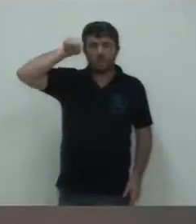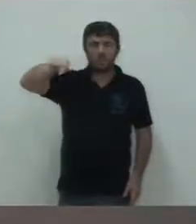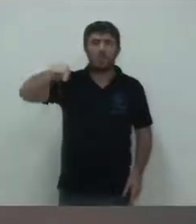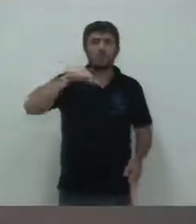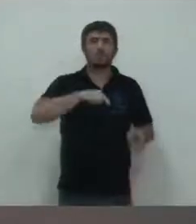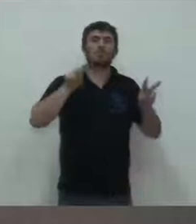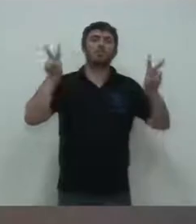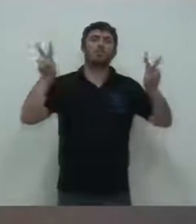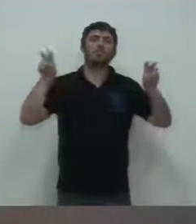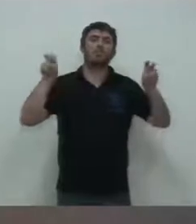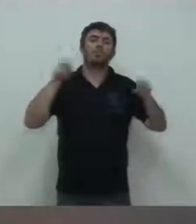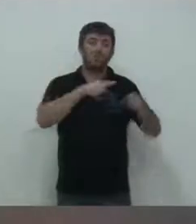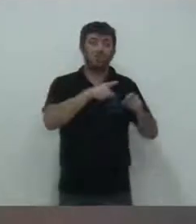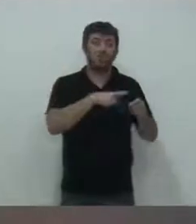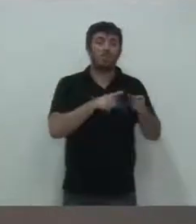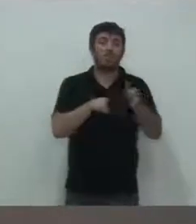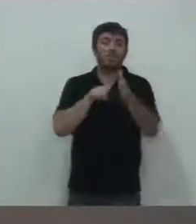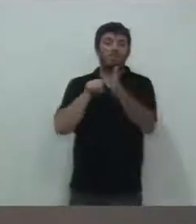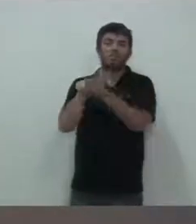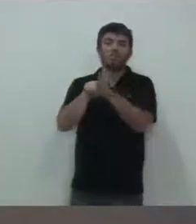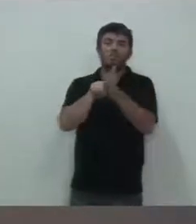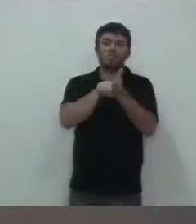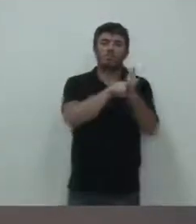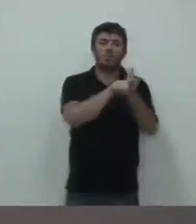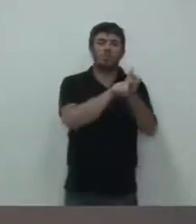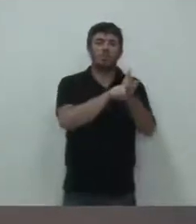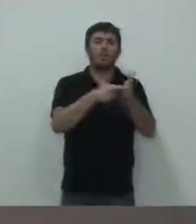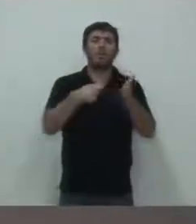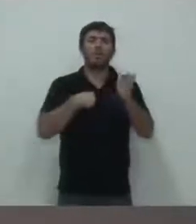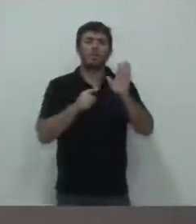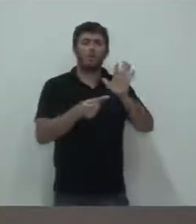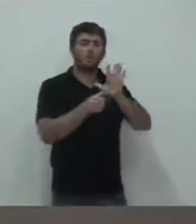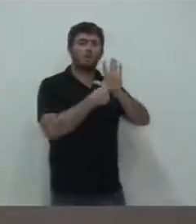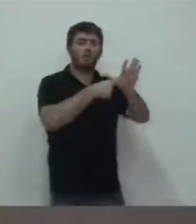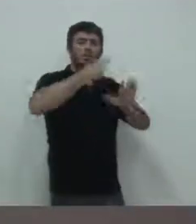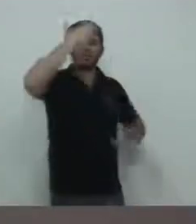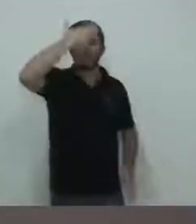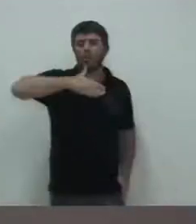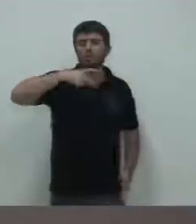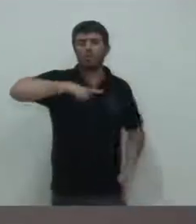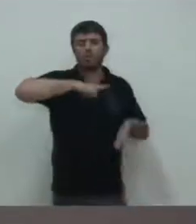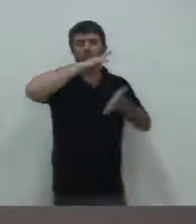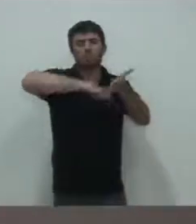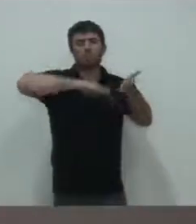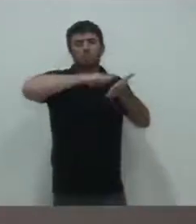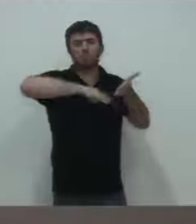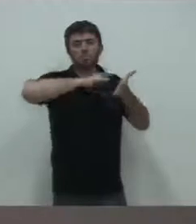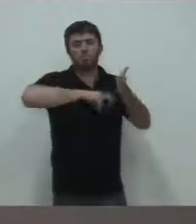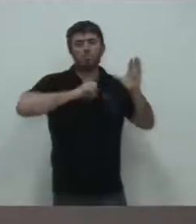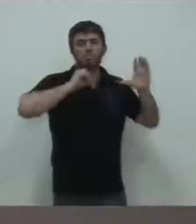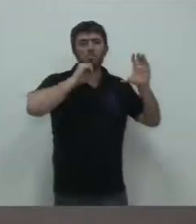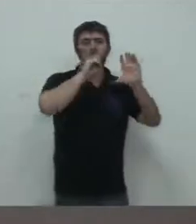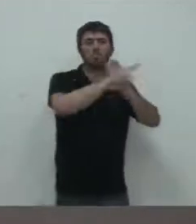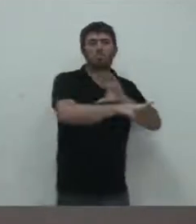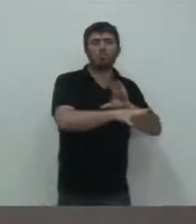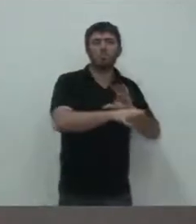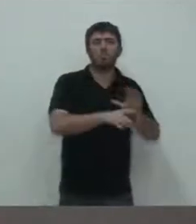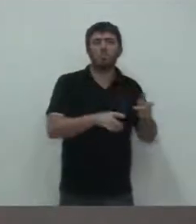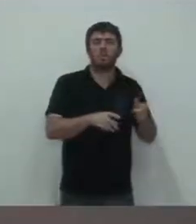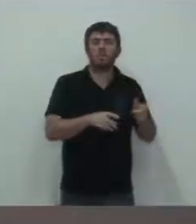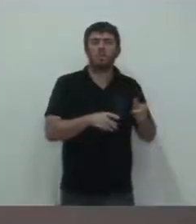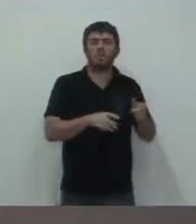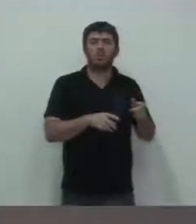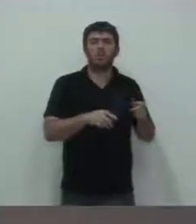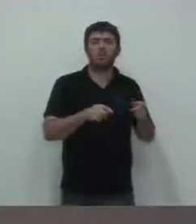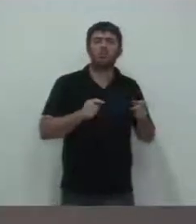está sendo investigado, porque eu consegui mostrar em documentos que realmente houve possível